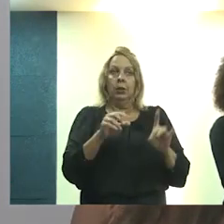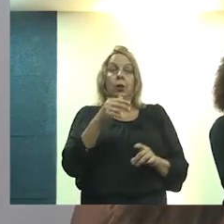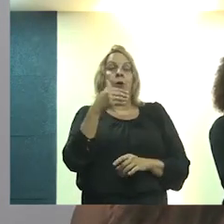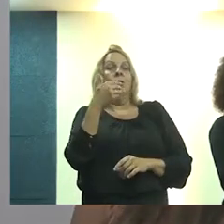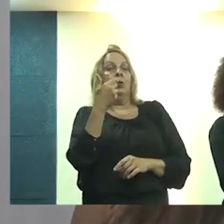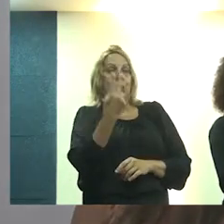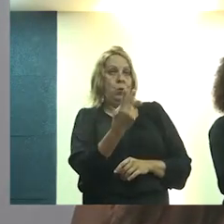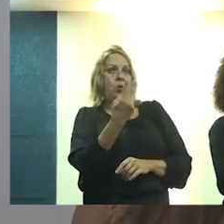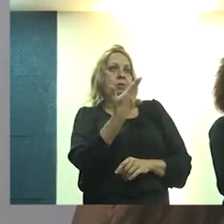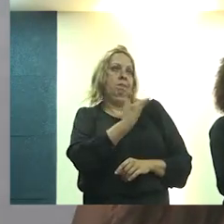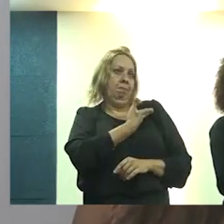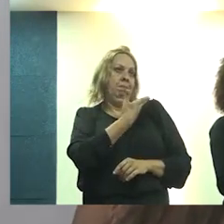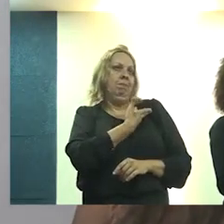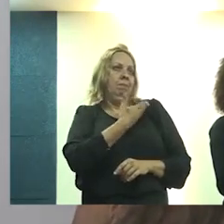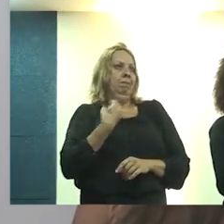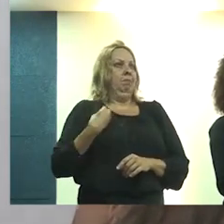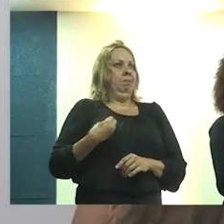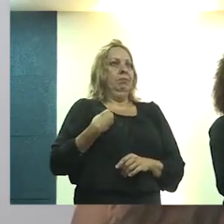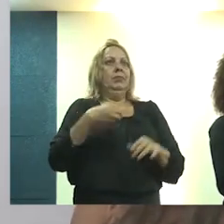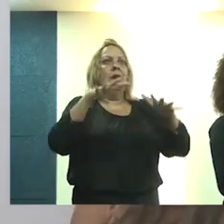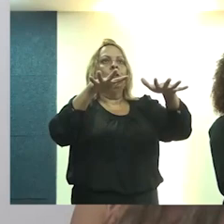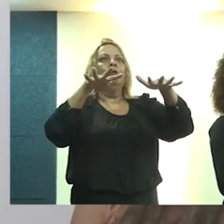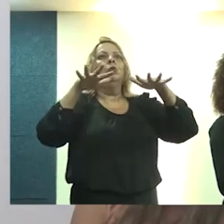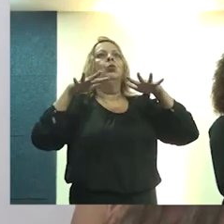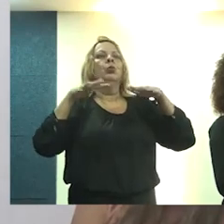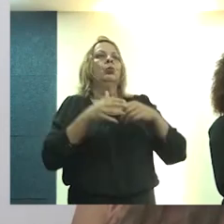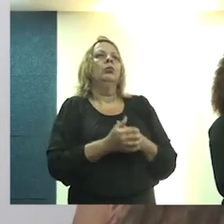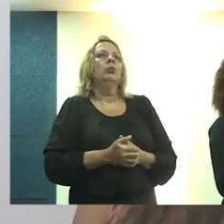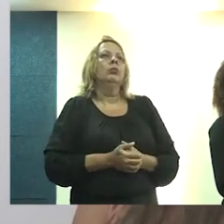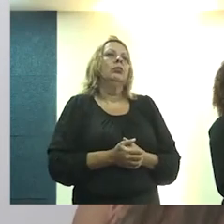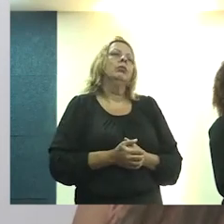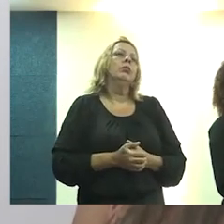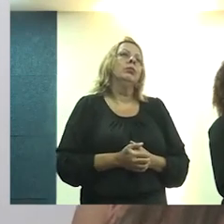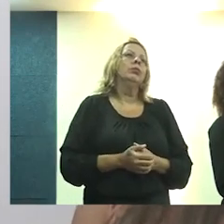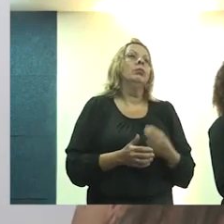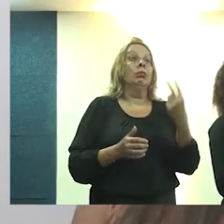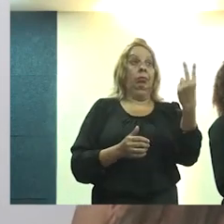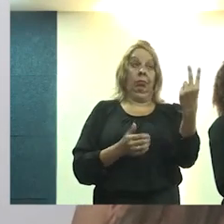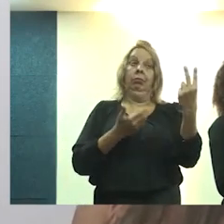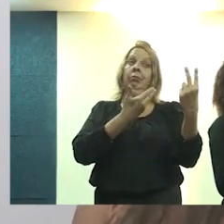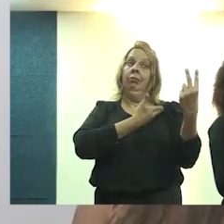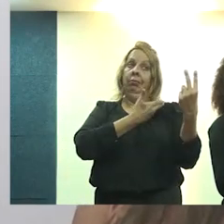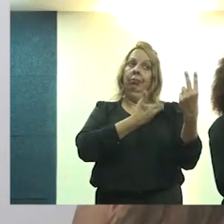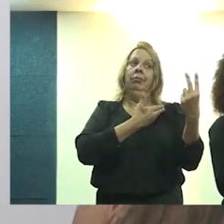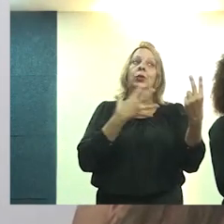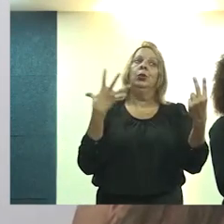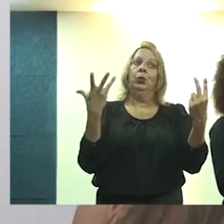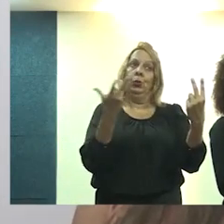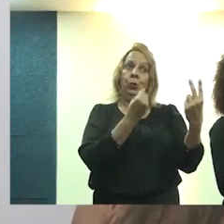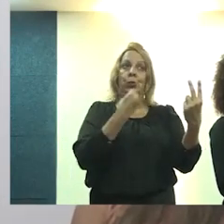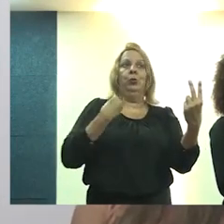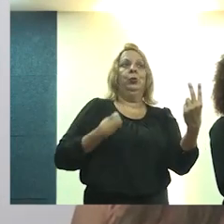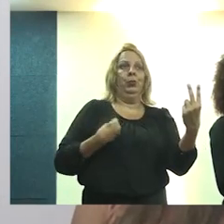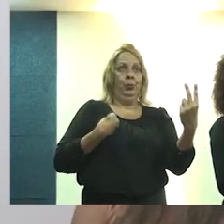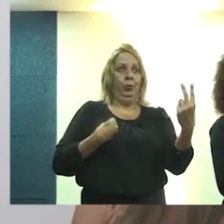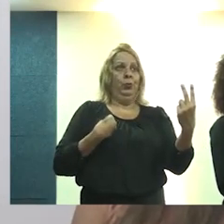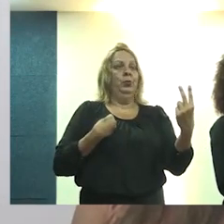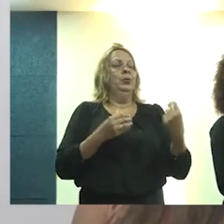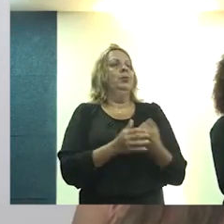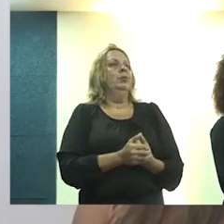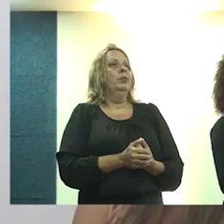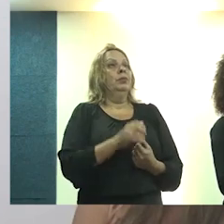colegas que estão aqui no auditório. Em nome desses dois colegas, todos os presentes.